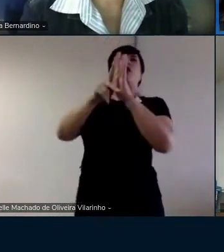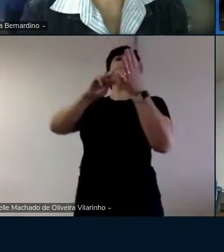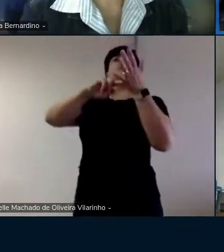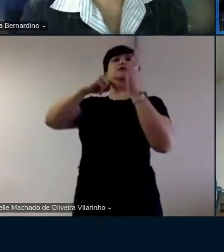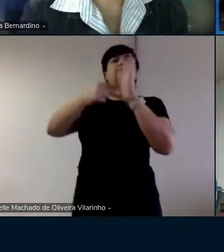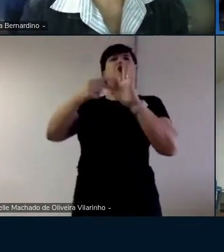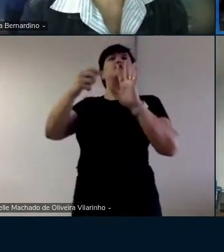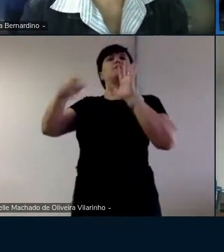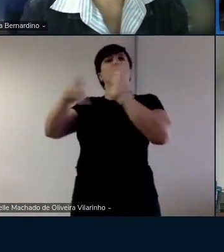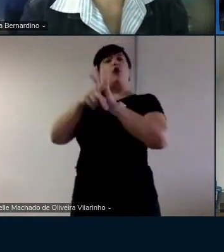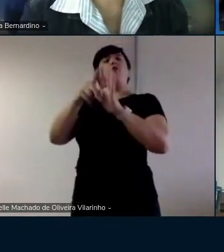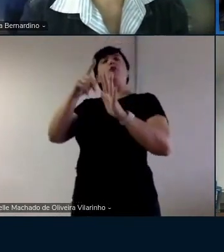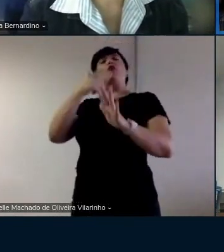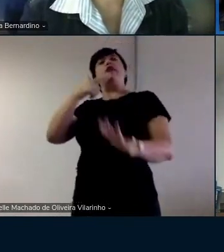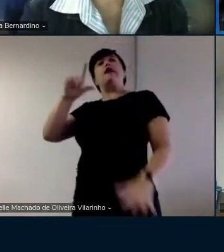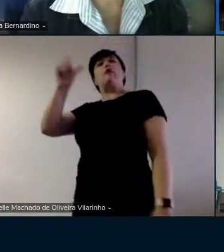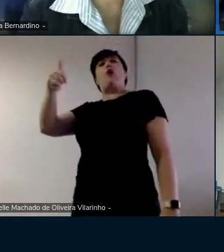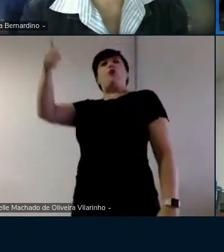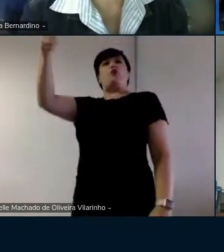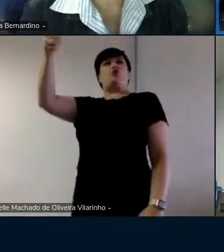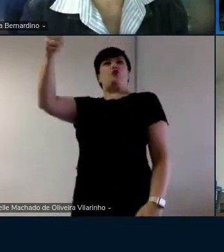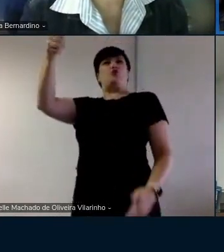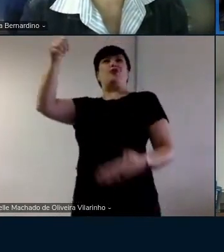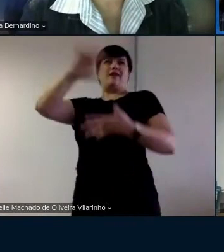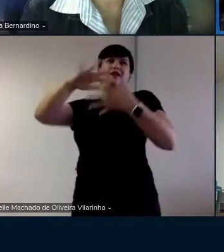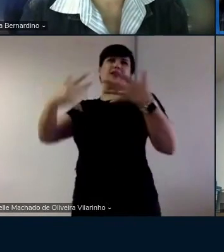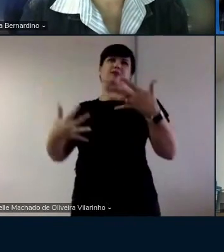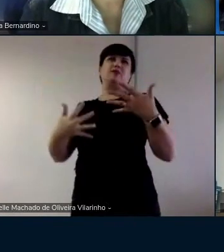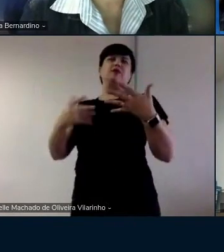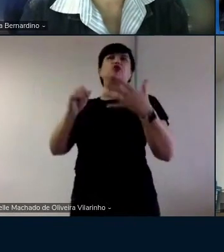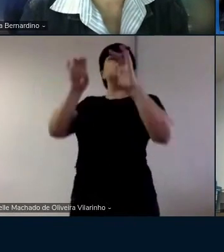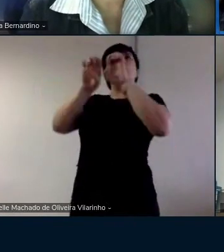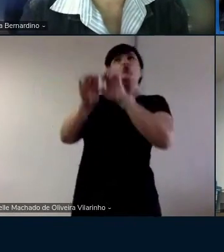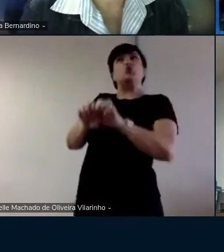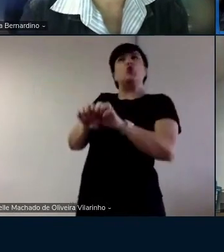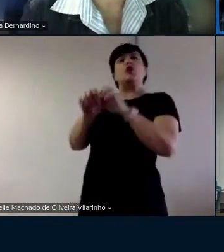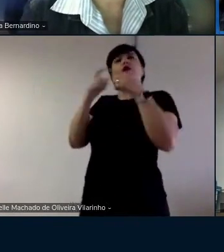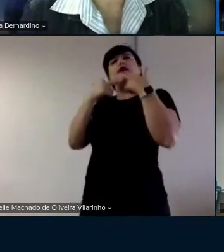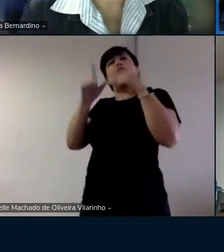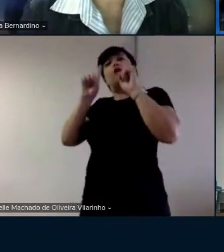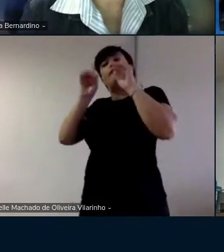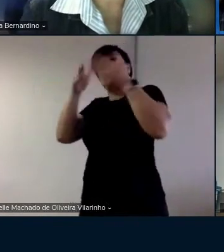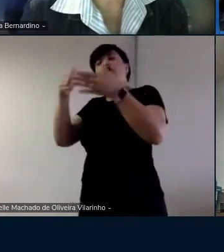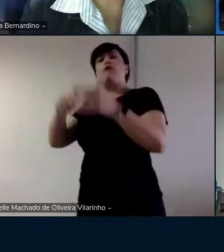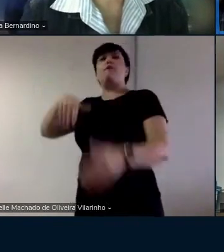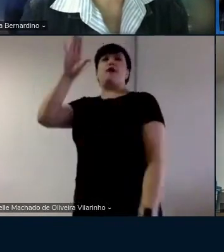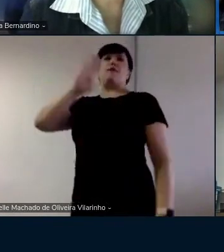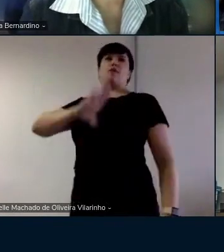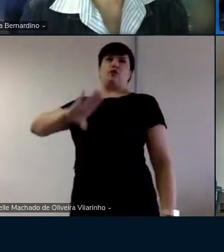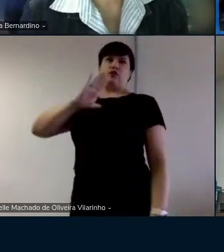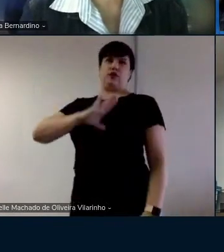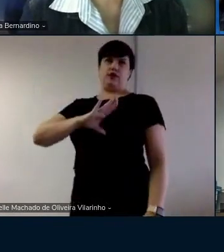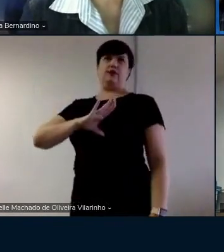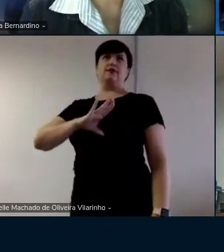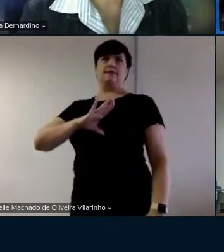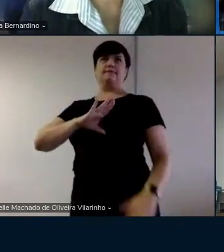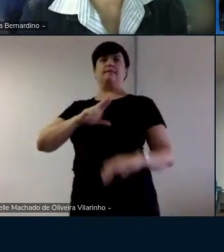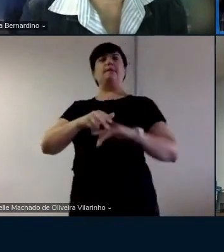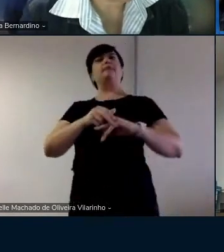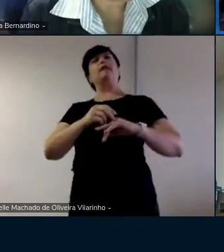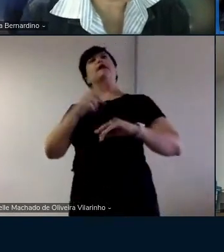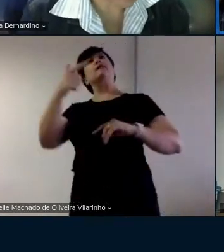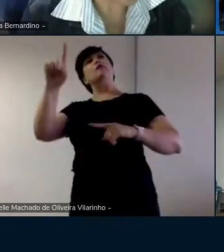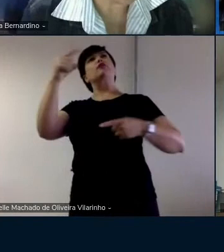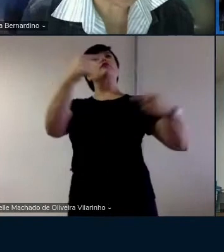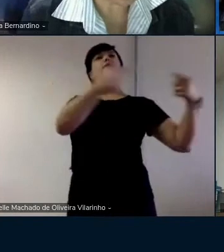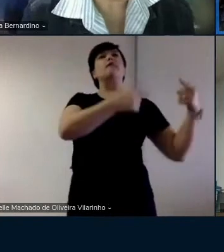Então, quanto à análise da língua, da estrutura da língua, gente focou no português em si. E nesses outros debates,